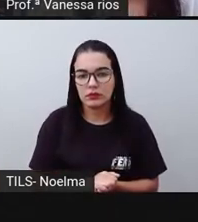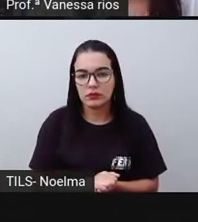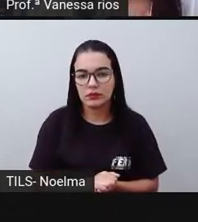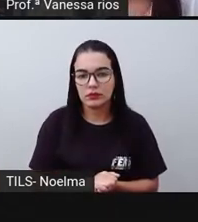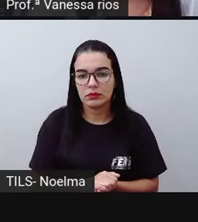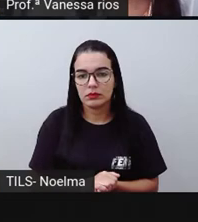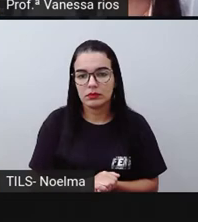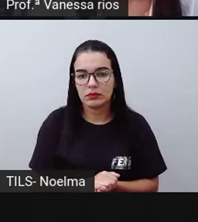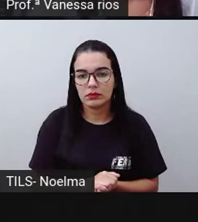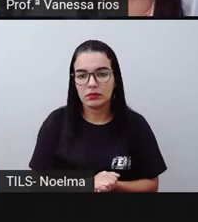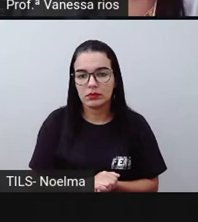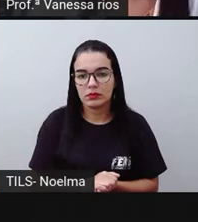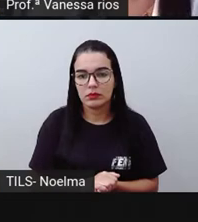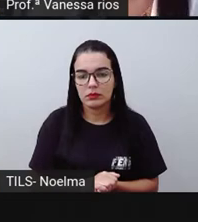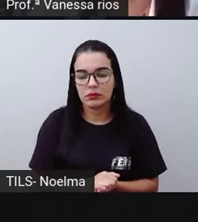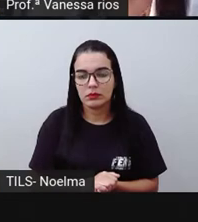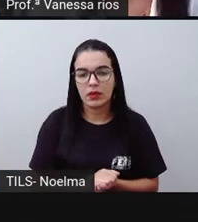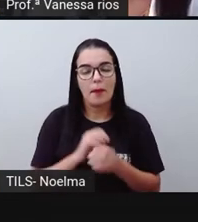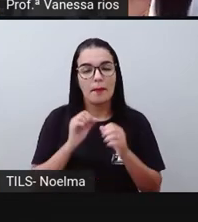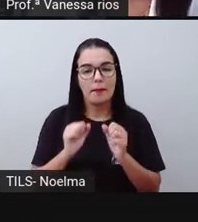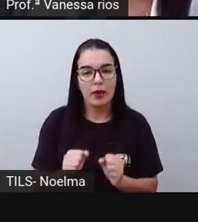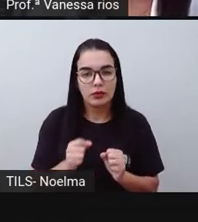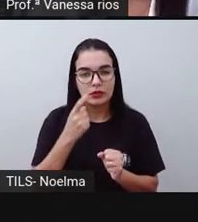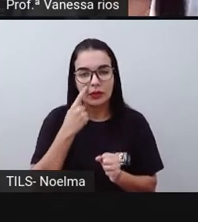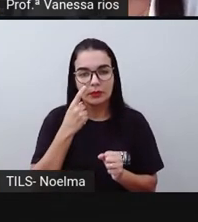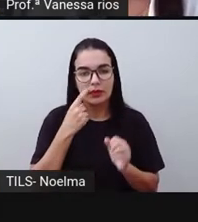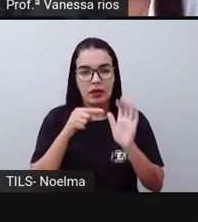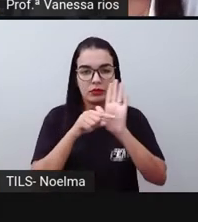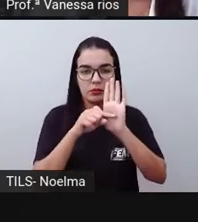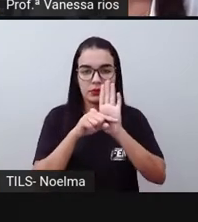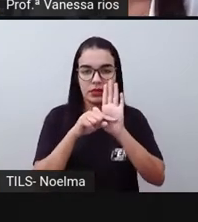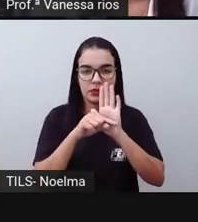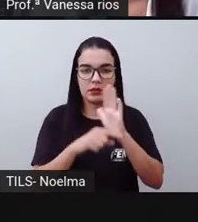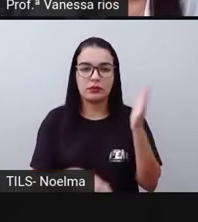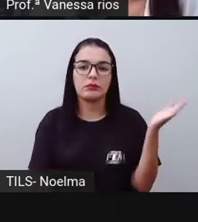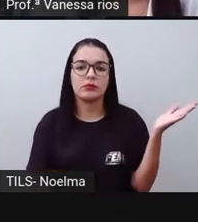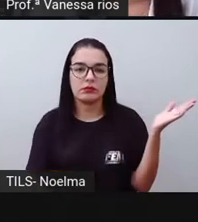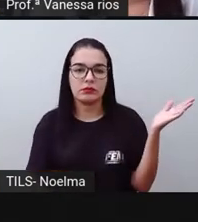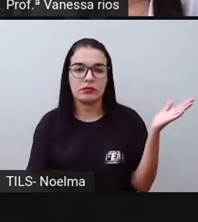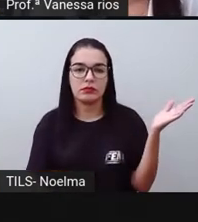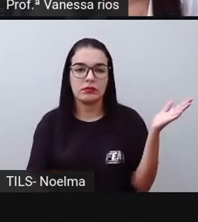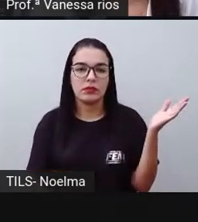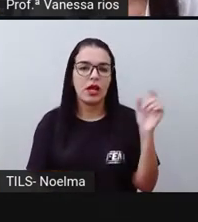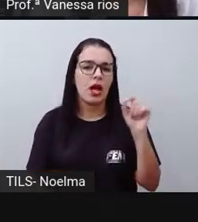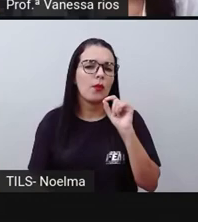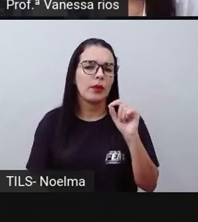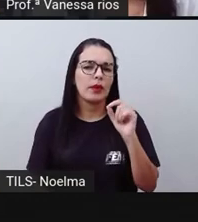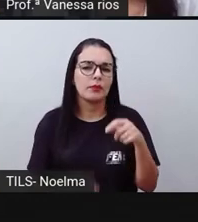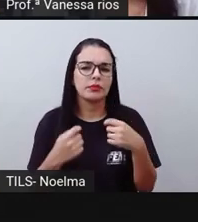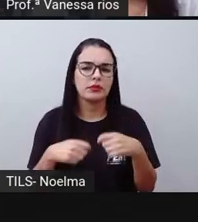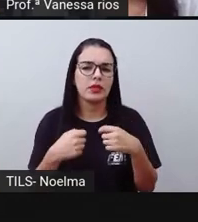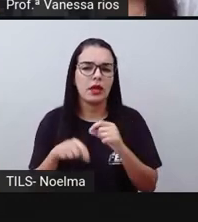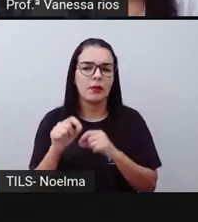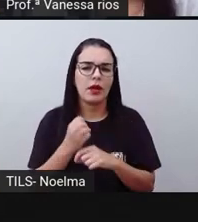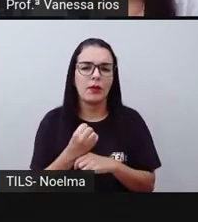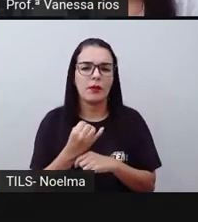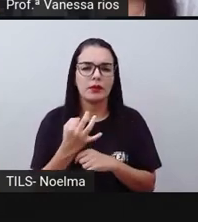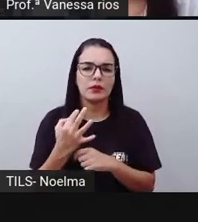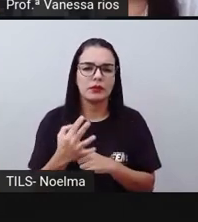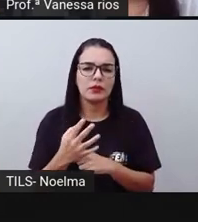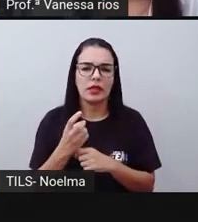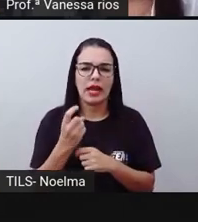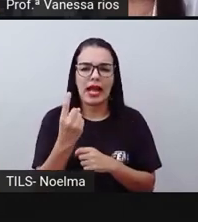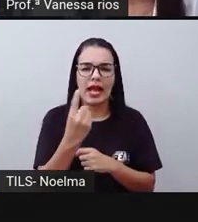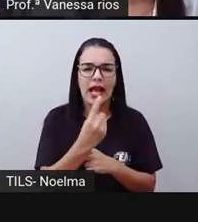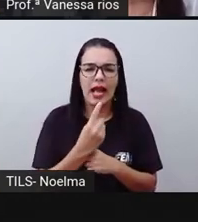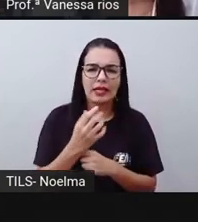da operação da subtração. Olhem só. O que é que devemos fazer para determinar a quantidade de